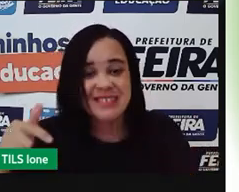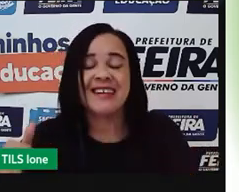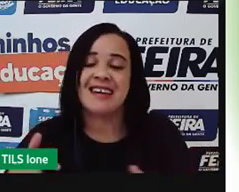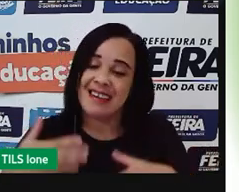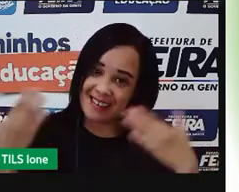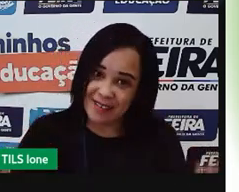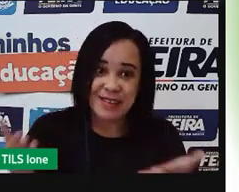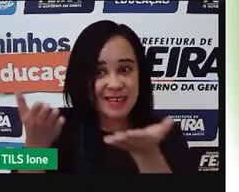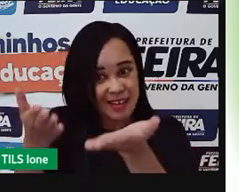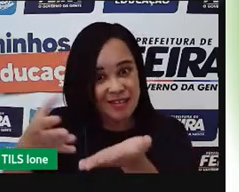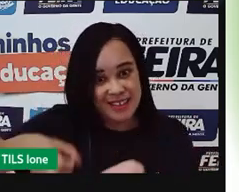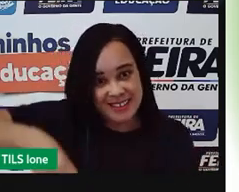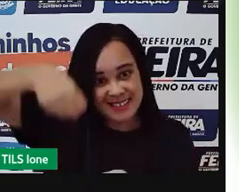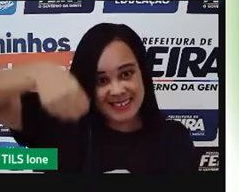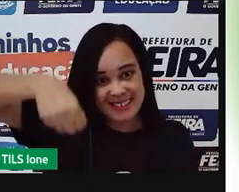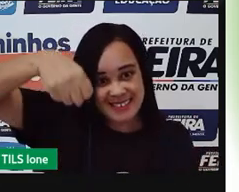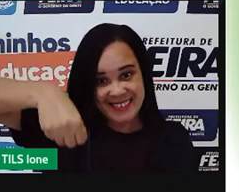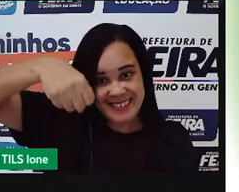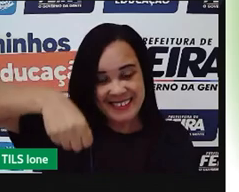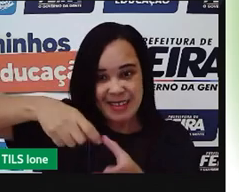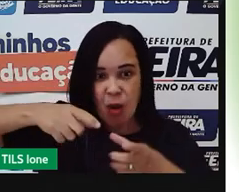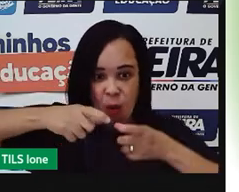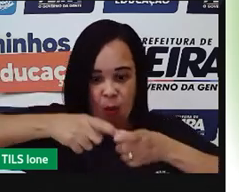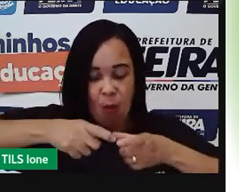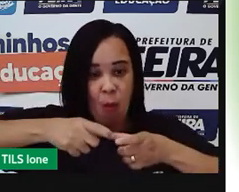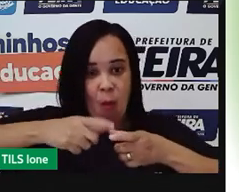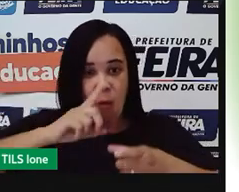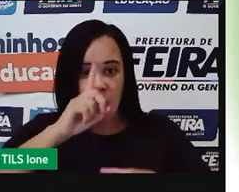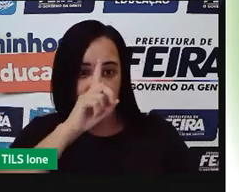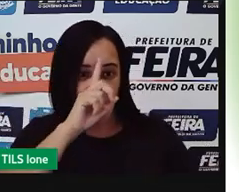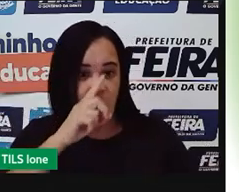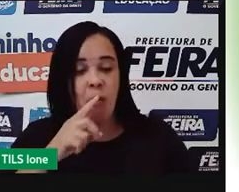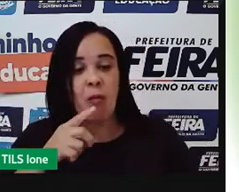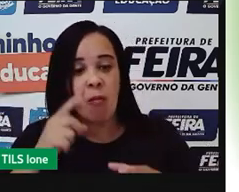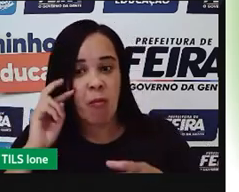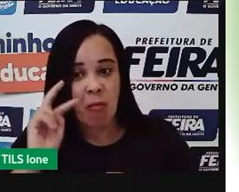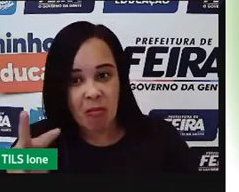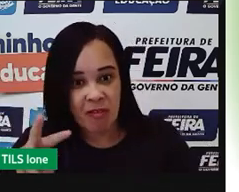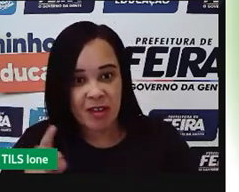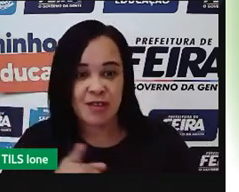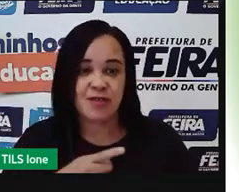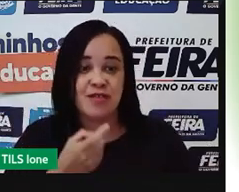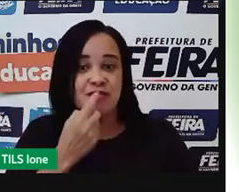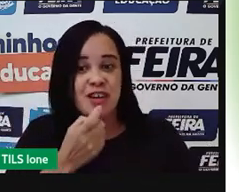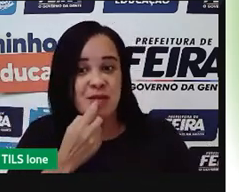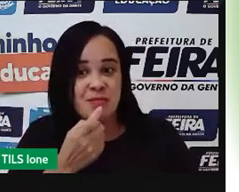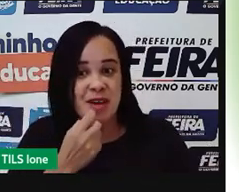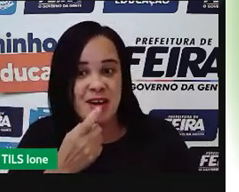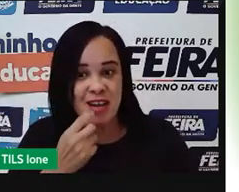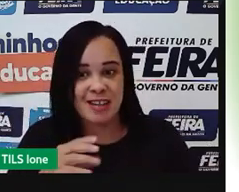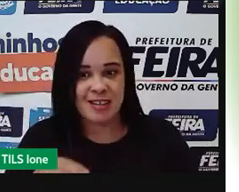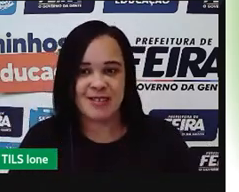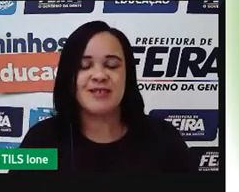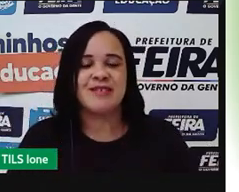tomatão assim, ou com aquela pele bem lisinha, porque ele também não tem